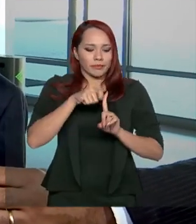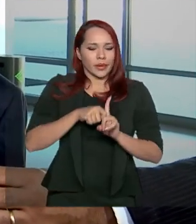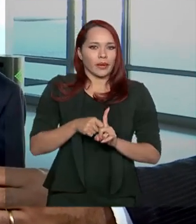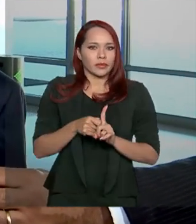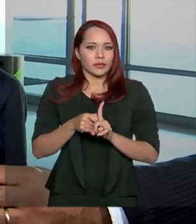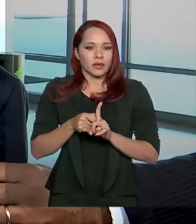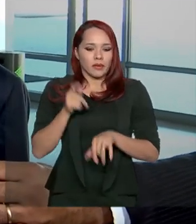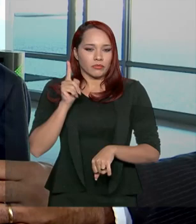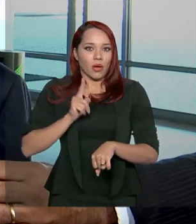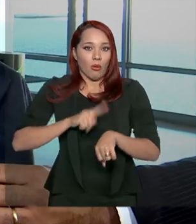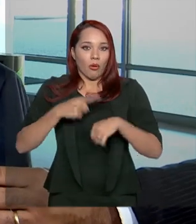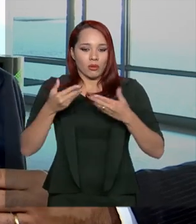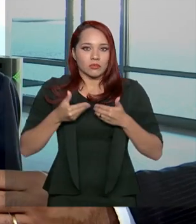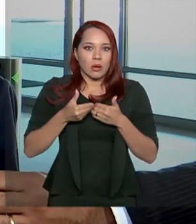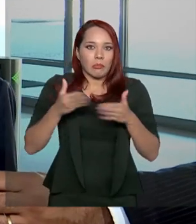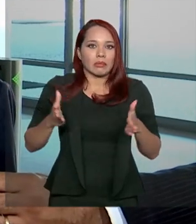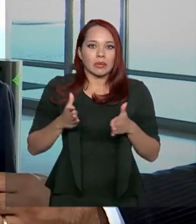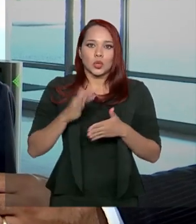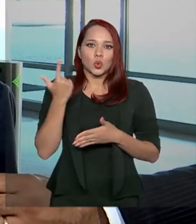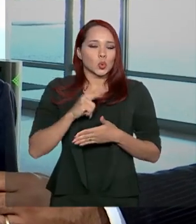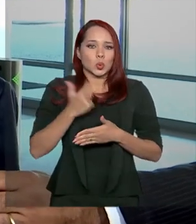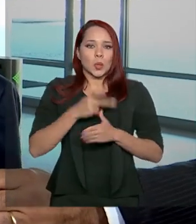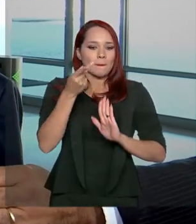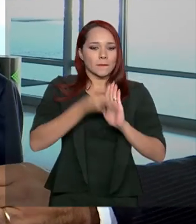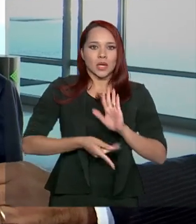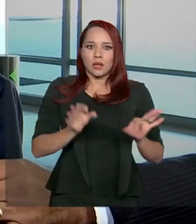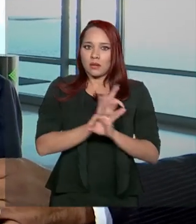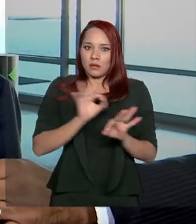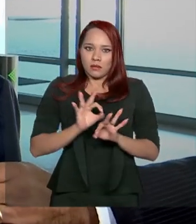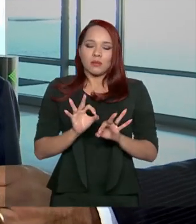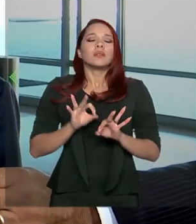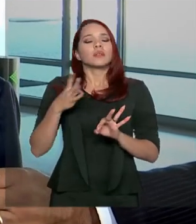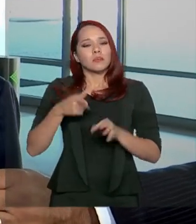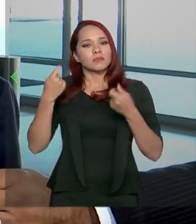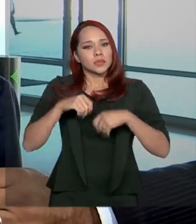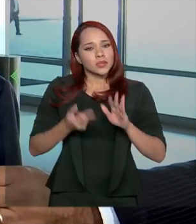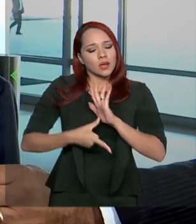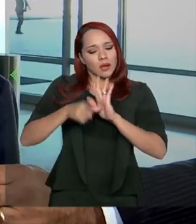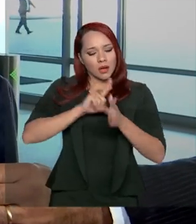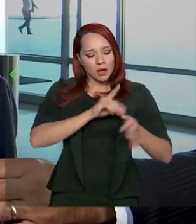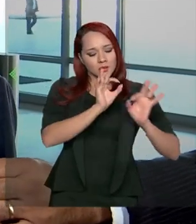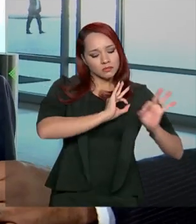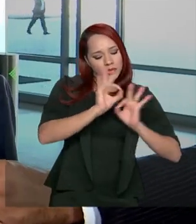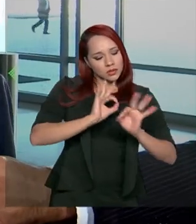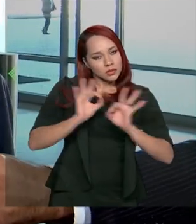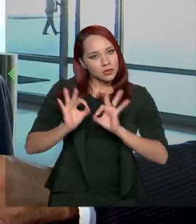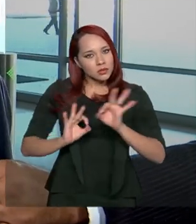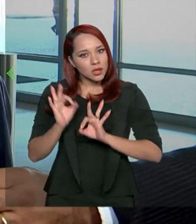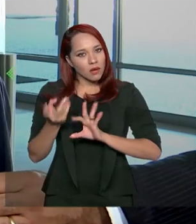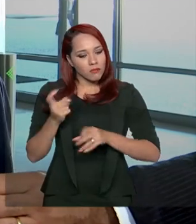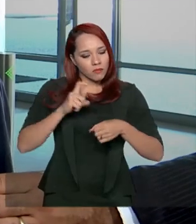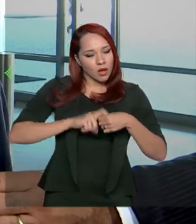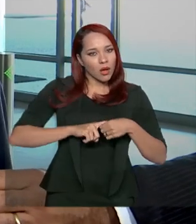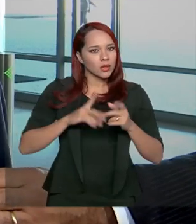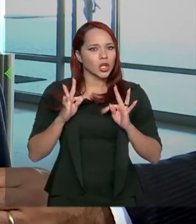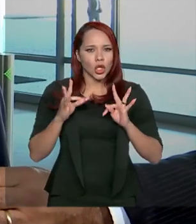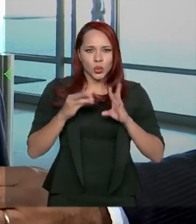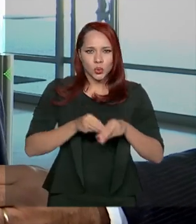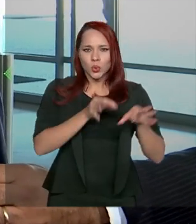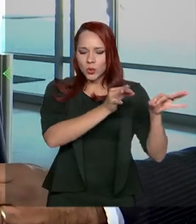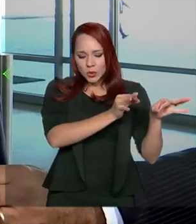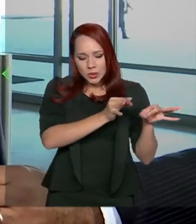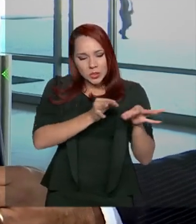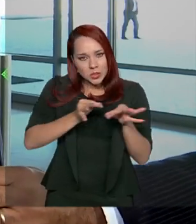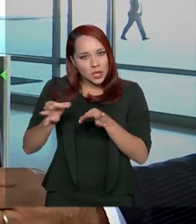na hora de retornar, não ter nenhum planejamento. É preciso que a gente planeje essa volta de maneira organizada, de